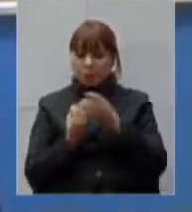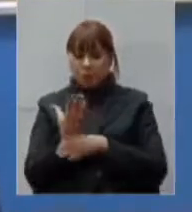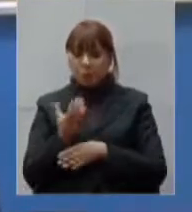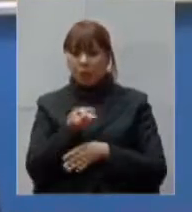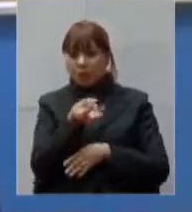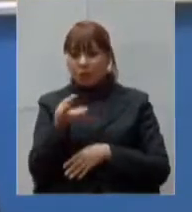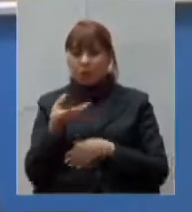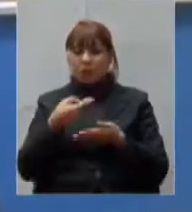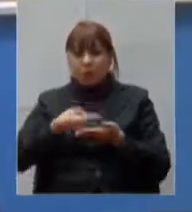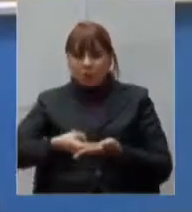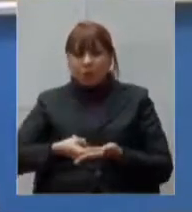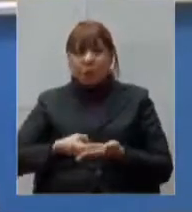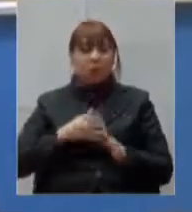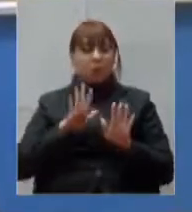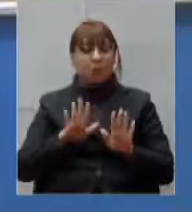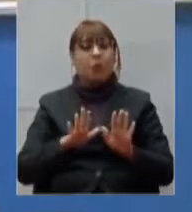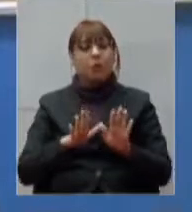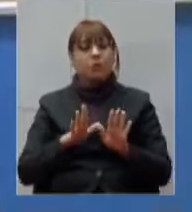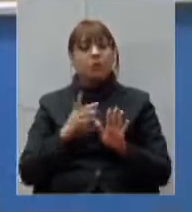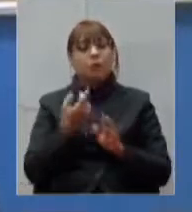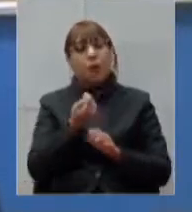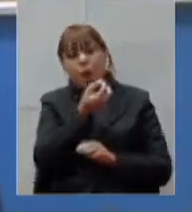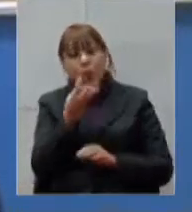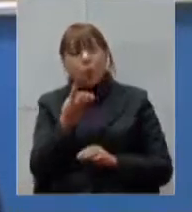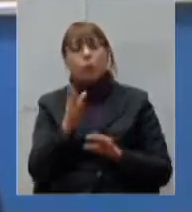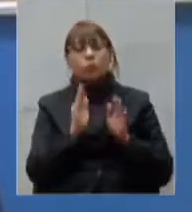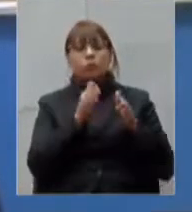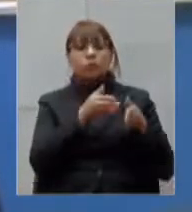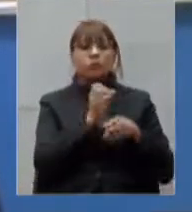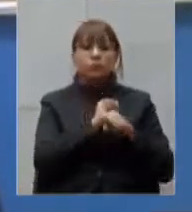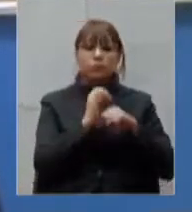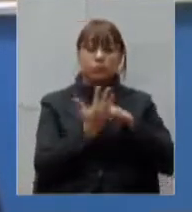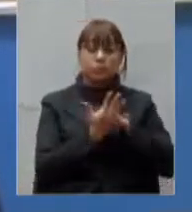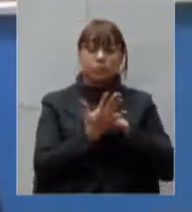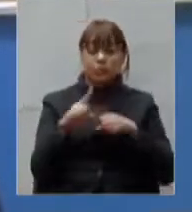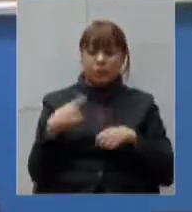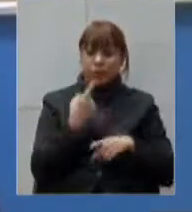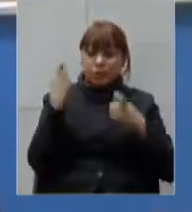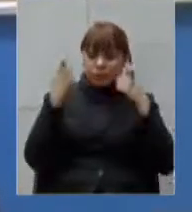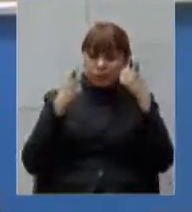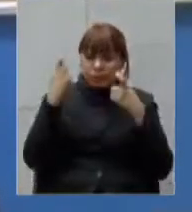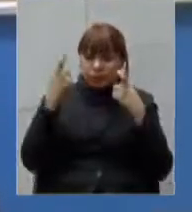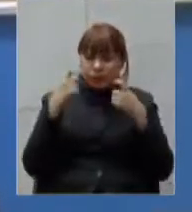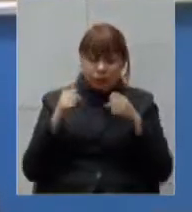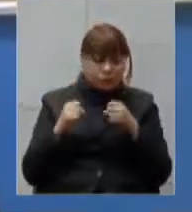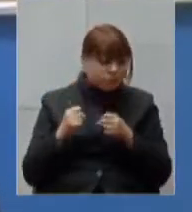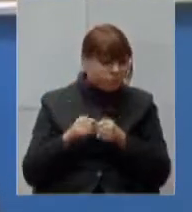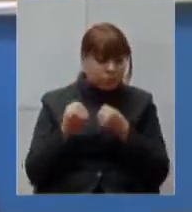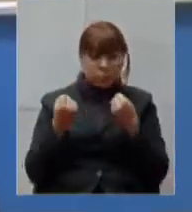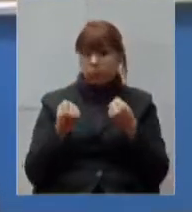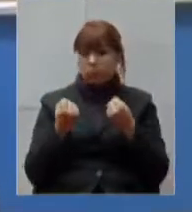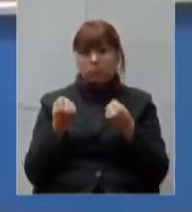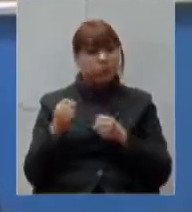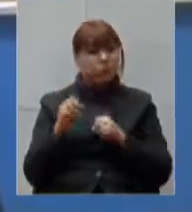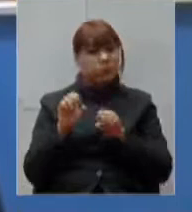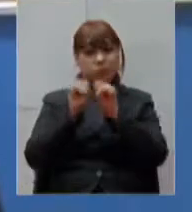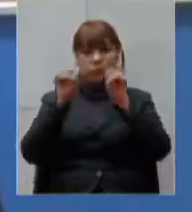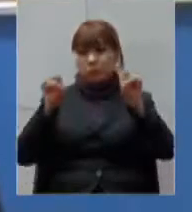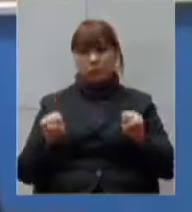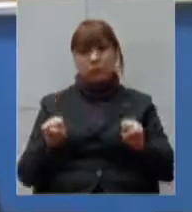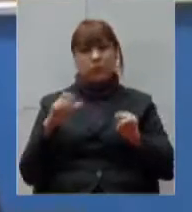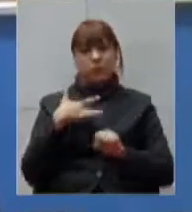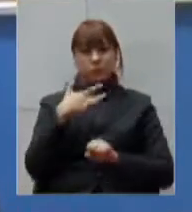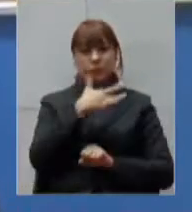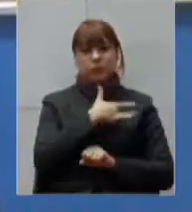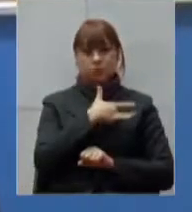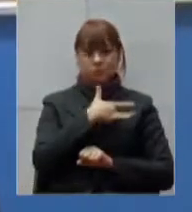enorme preocupação com o colapso do sistema de saúde na nossa região sabemos que